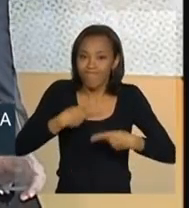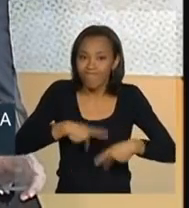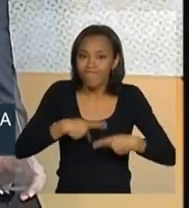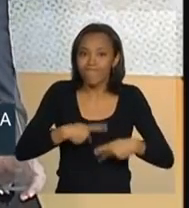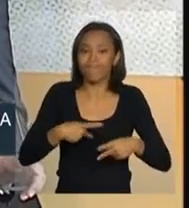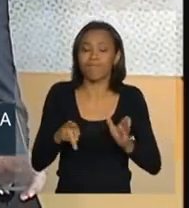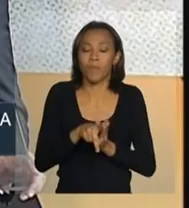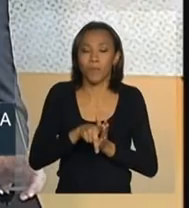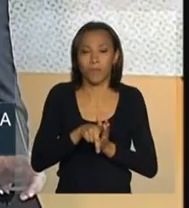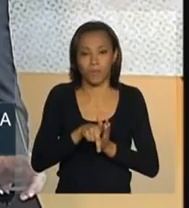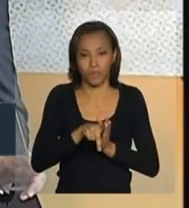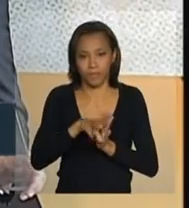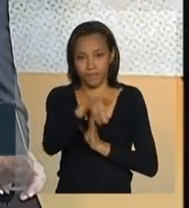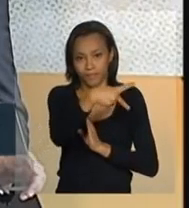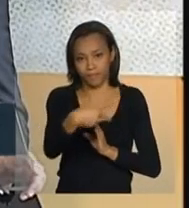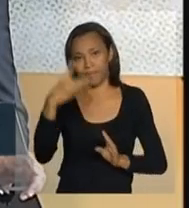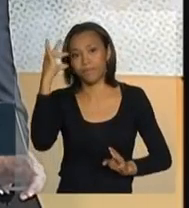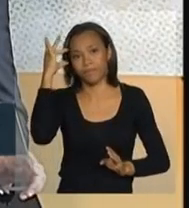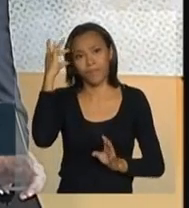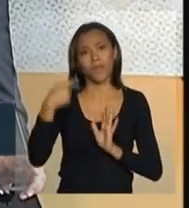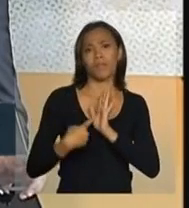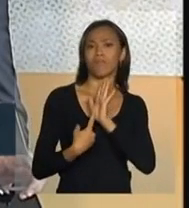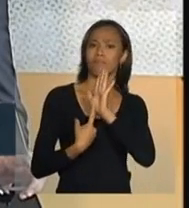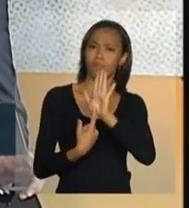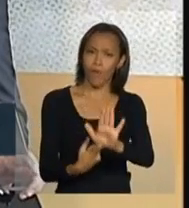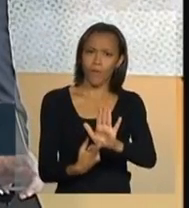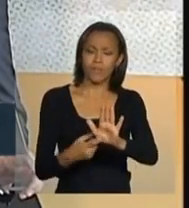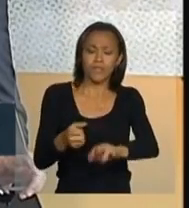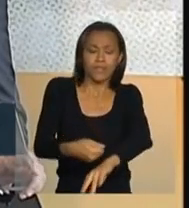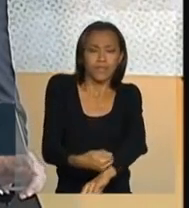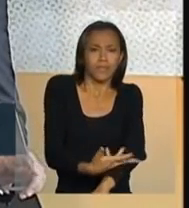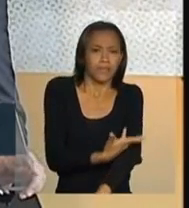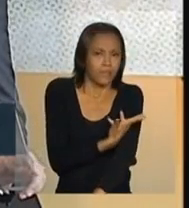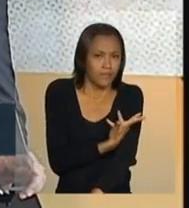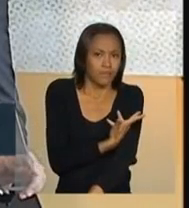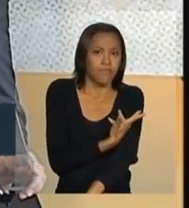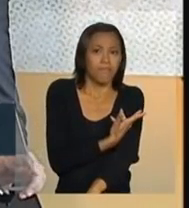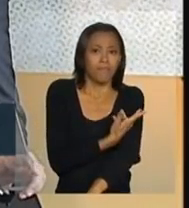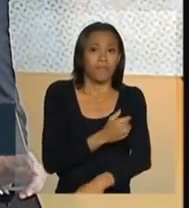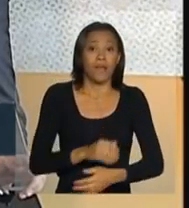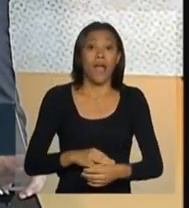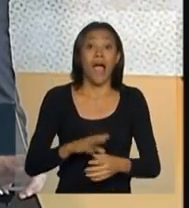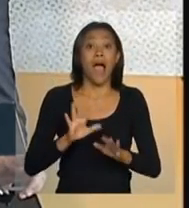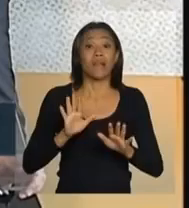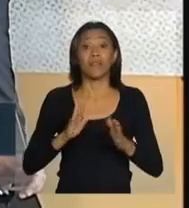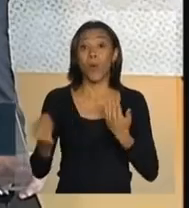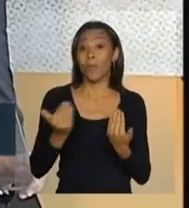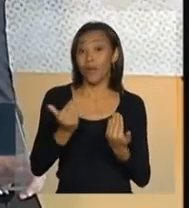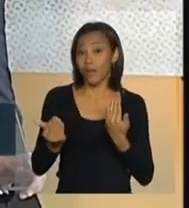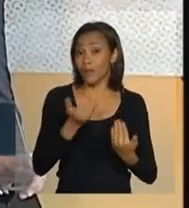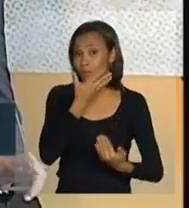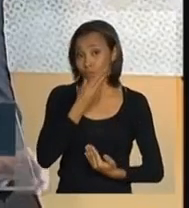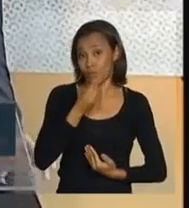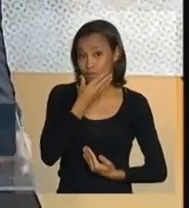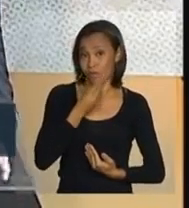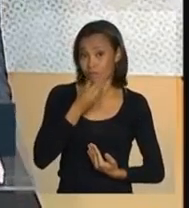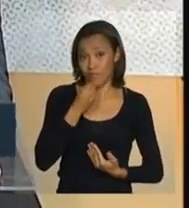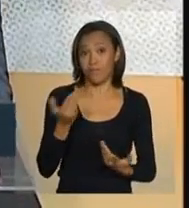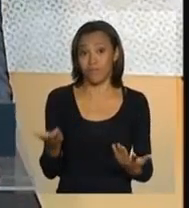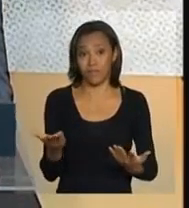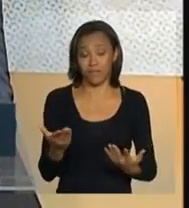nenhuma, ele se reveste de uma sensibilidade até maior do que nós marmanjos, embora